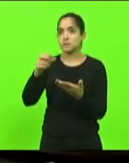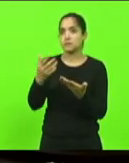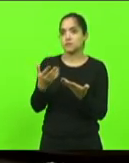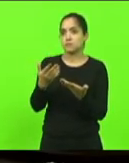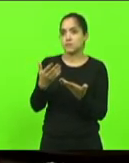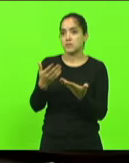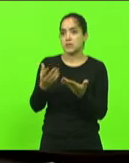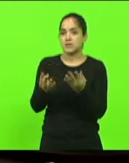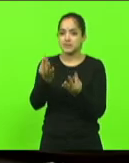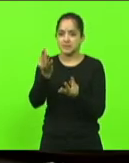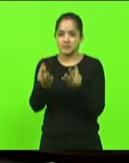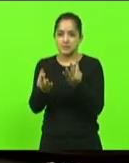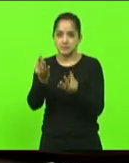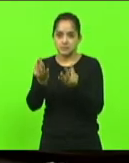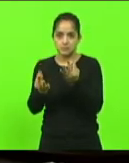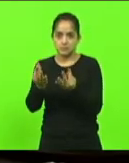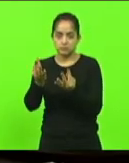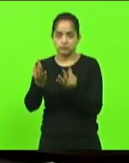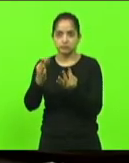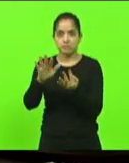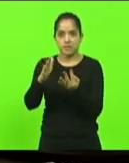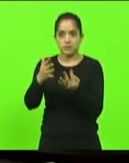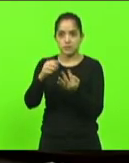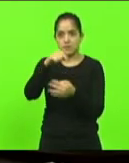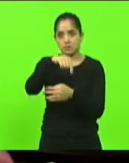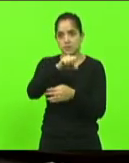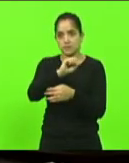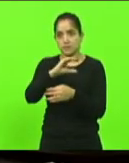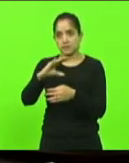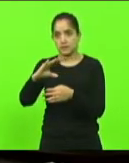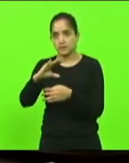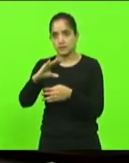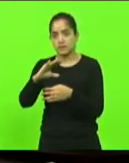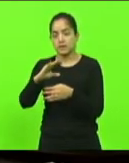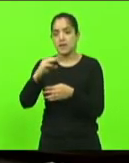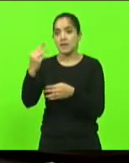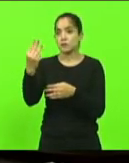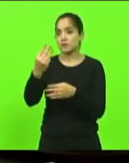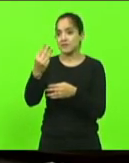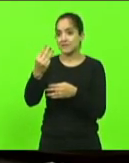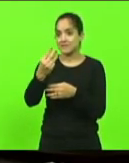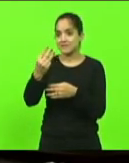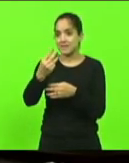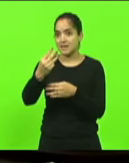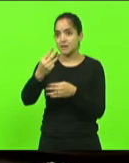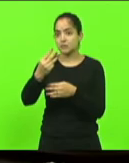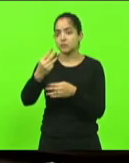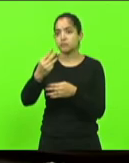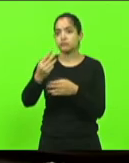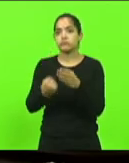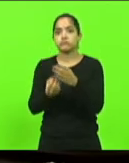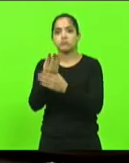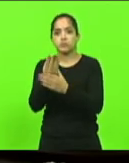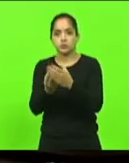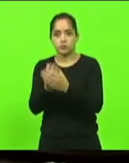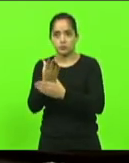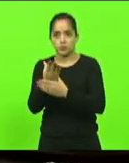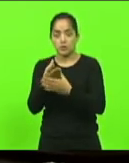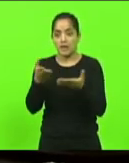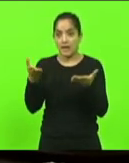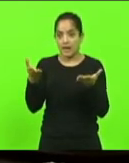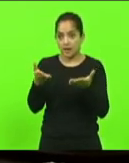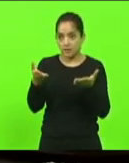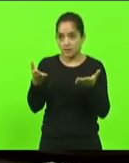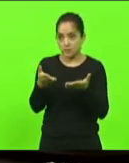toneladas e meia na verdade e é o terceiro maior produtor. atualmente